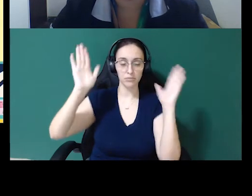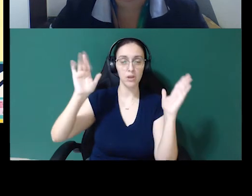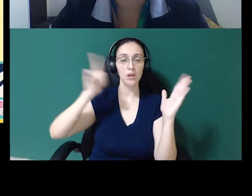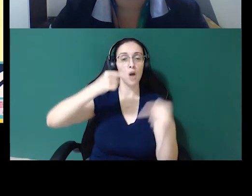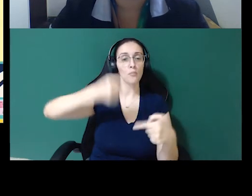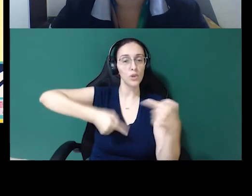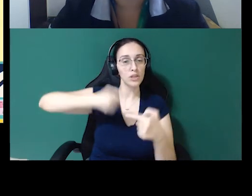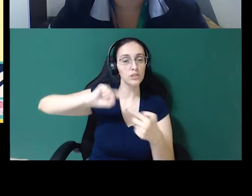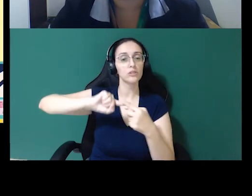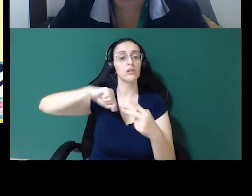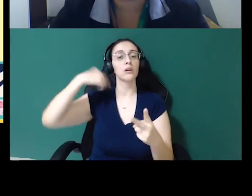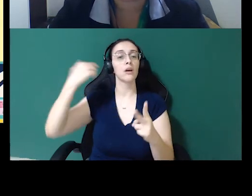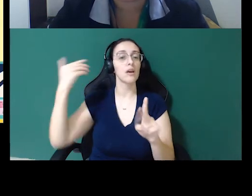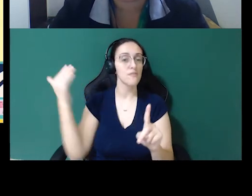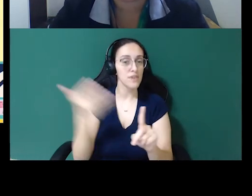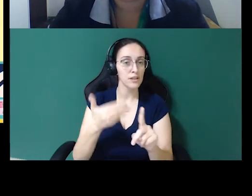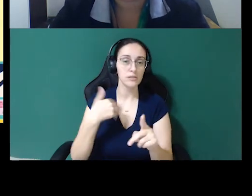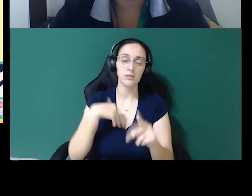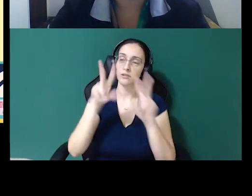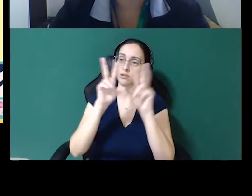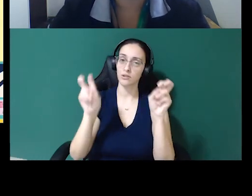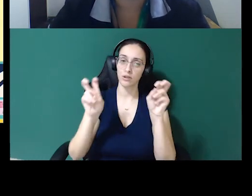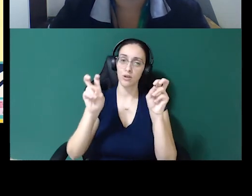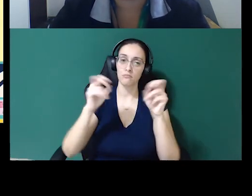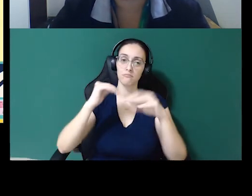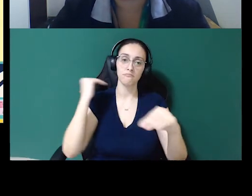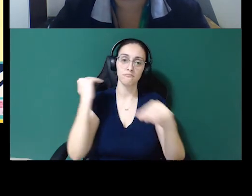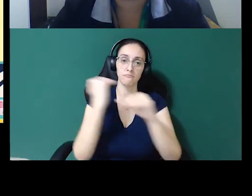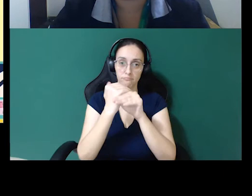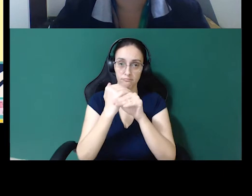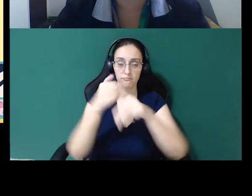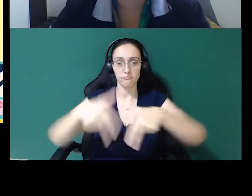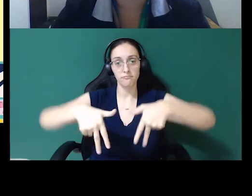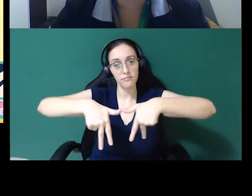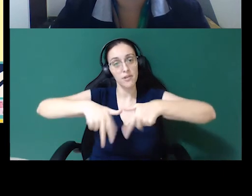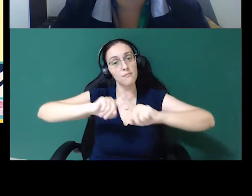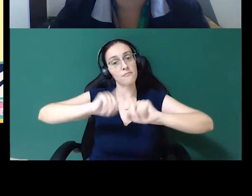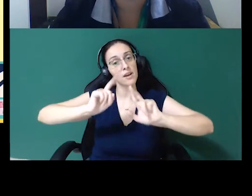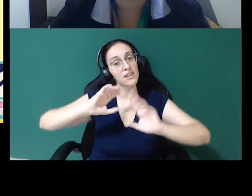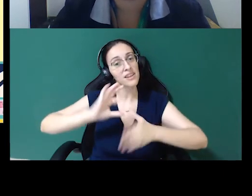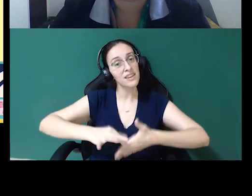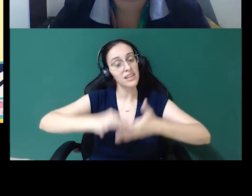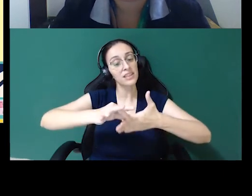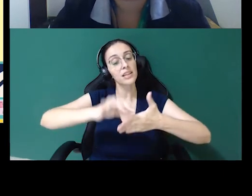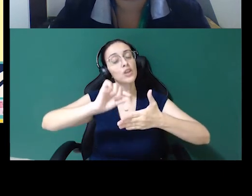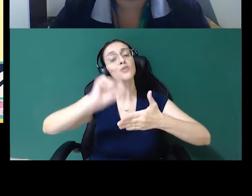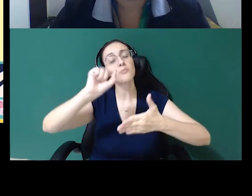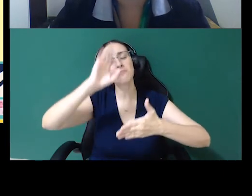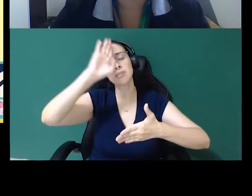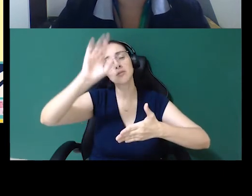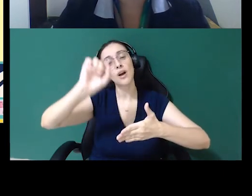trazer referências de igualdade de gênero. Mas o principal dessa liderança seria o CEO das empresas.